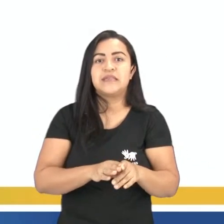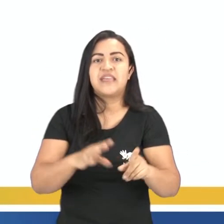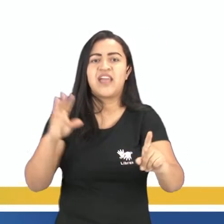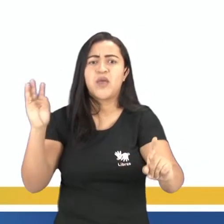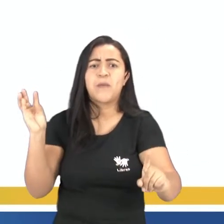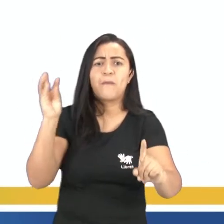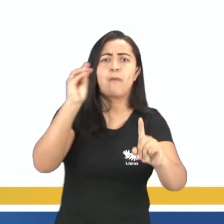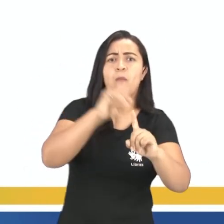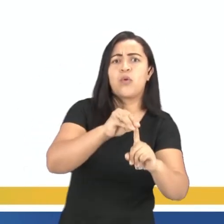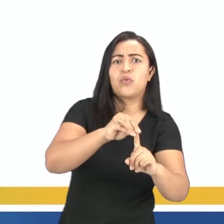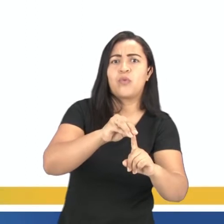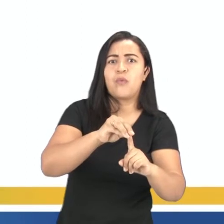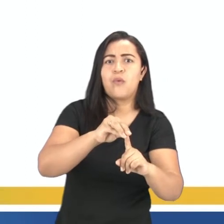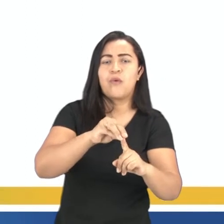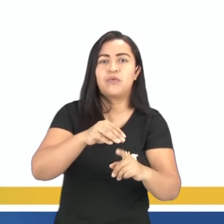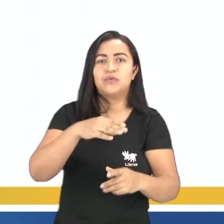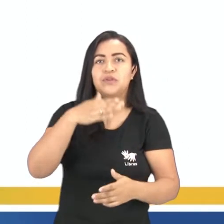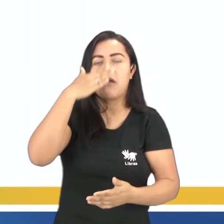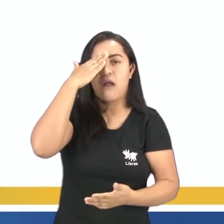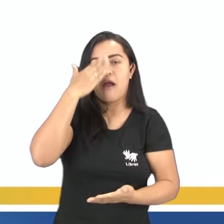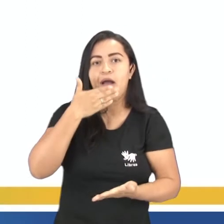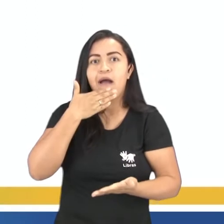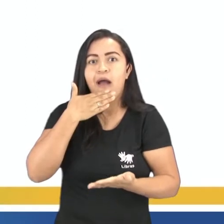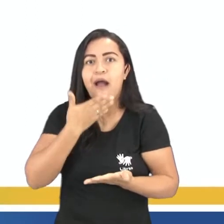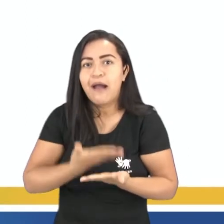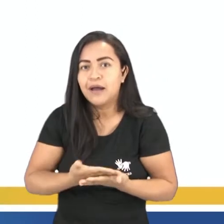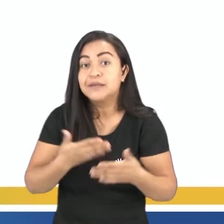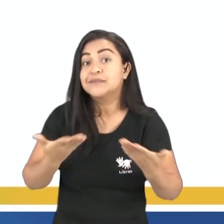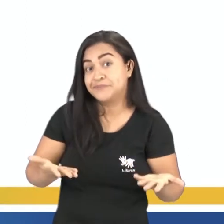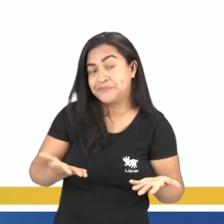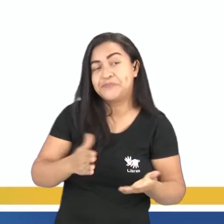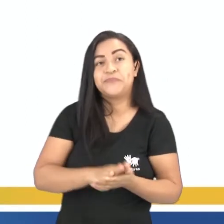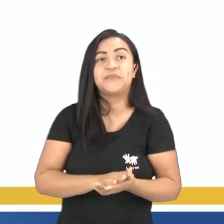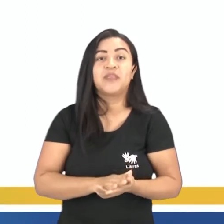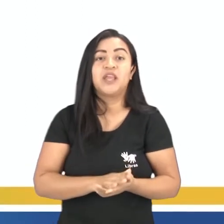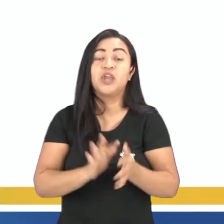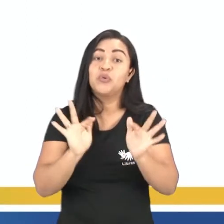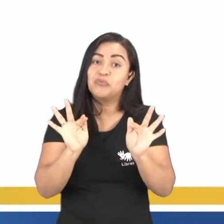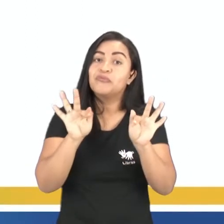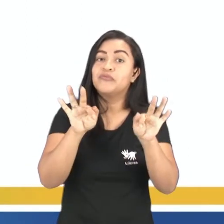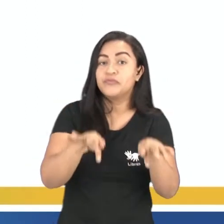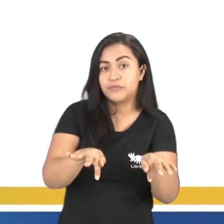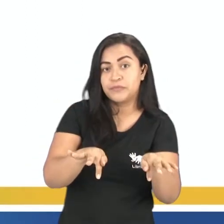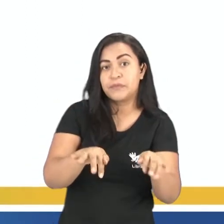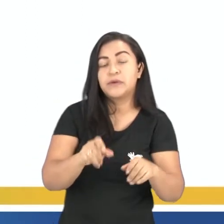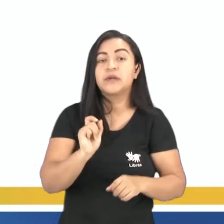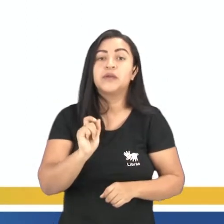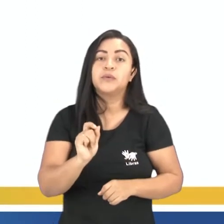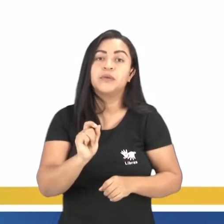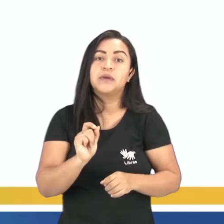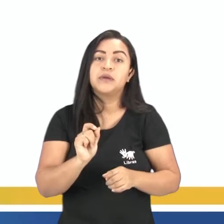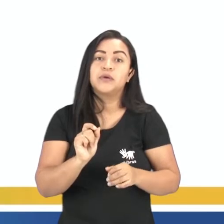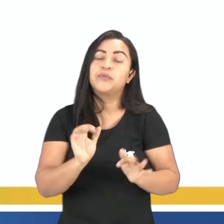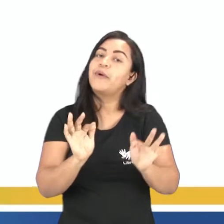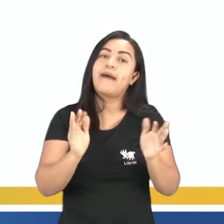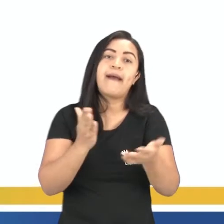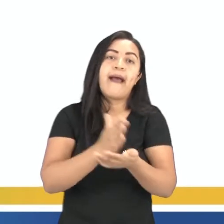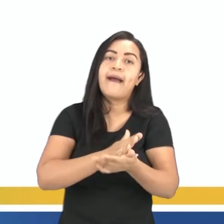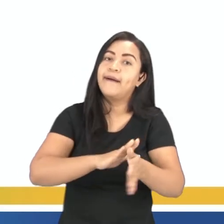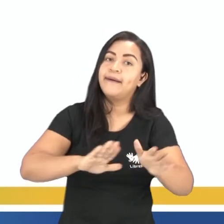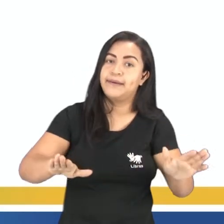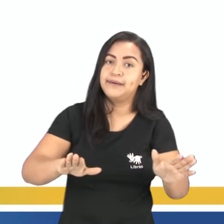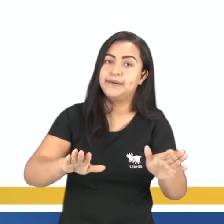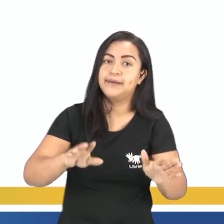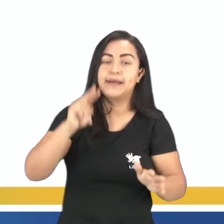alto de tensão. E, por último, o desfecho, que é quando você termina a sua história, o arremate da